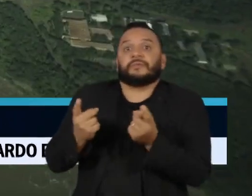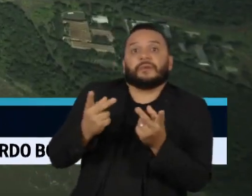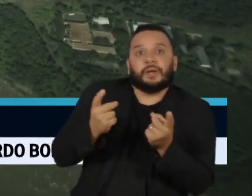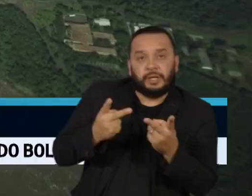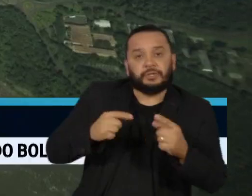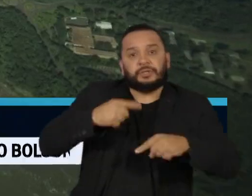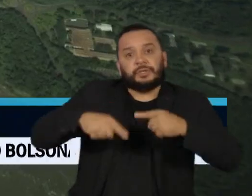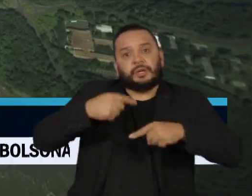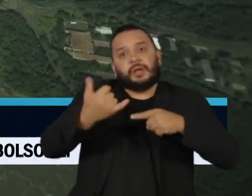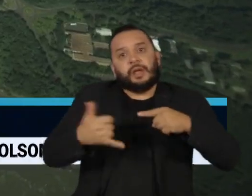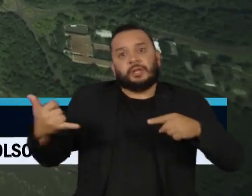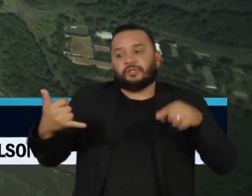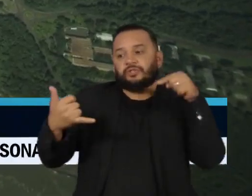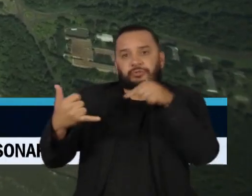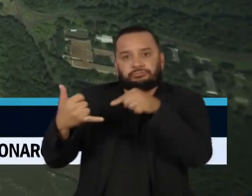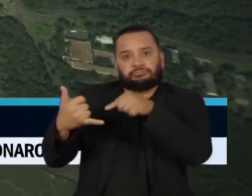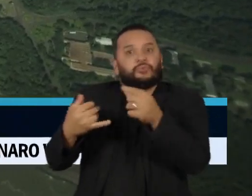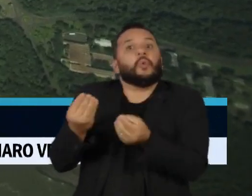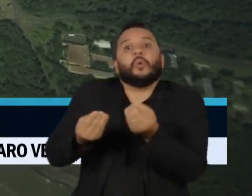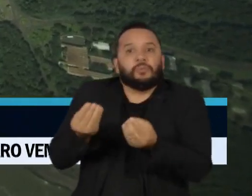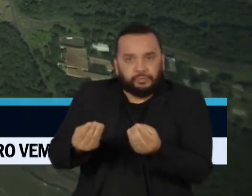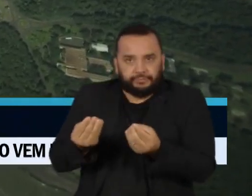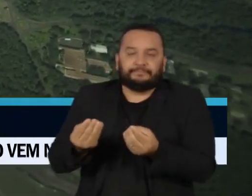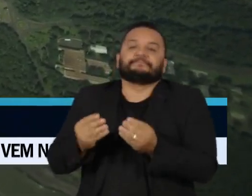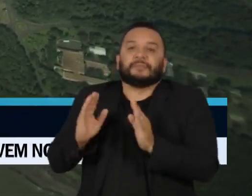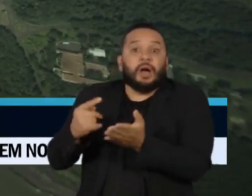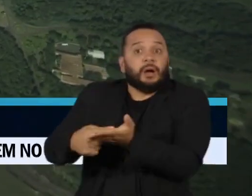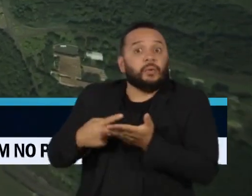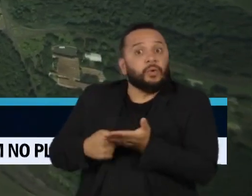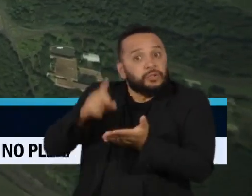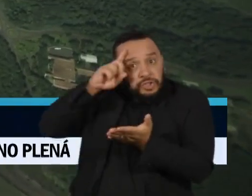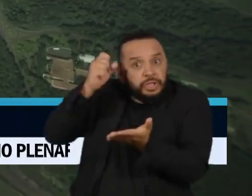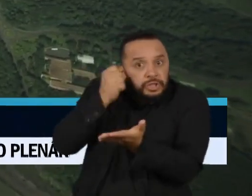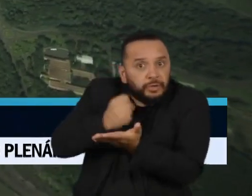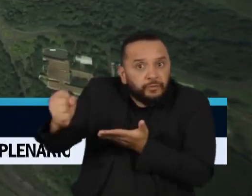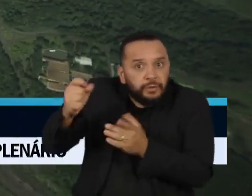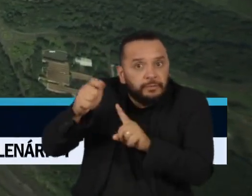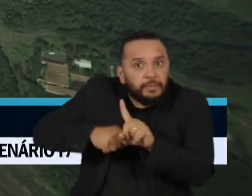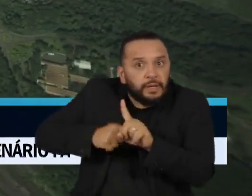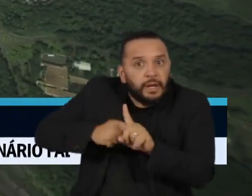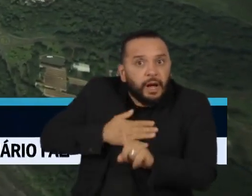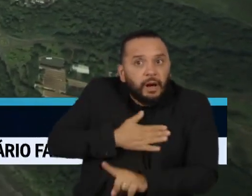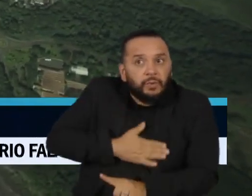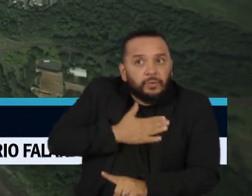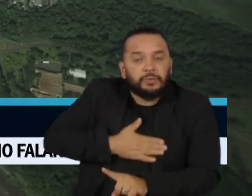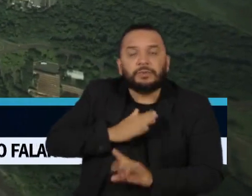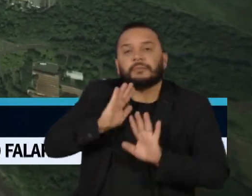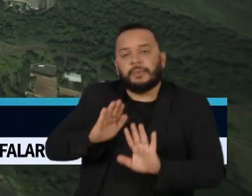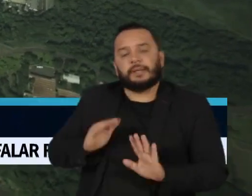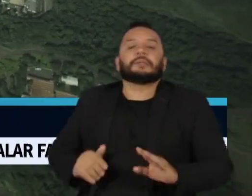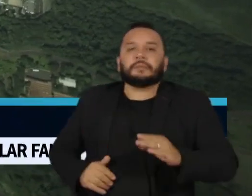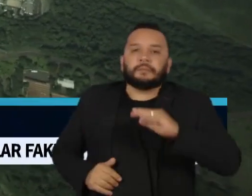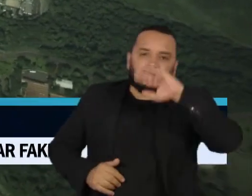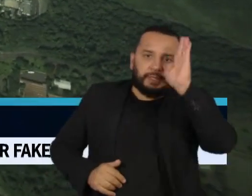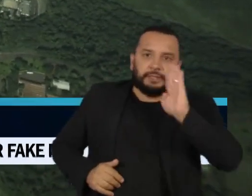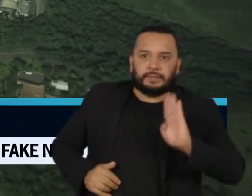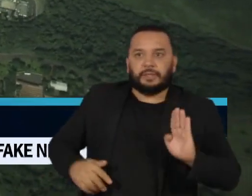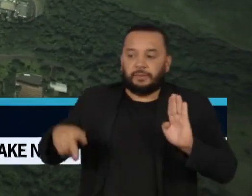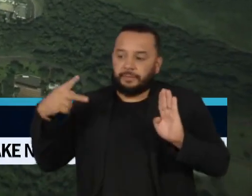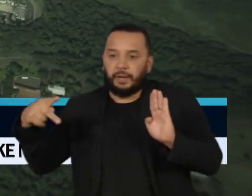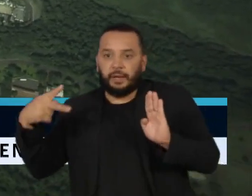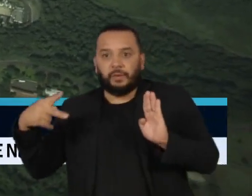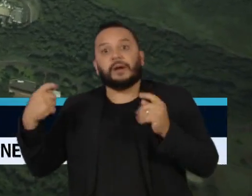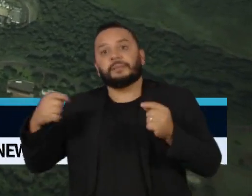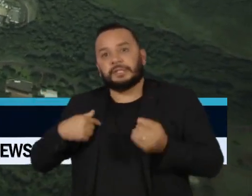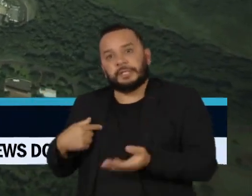da energia gerada pela usina. O acordo vence em agosto. Até lá, os governos de Brasil e Paraguai precisam